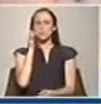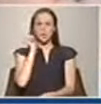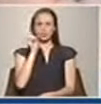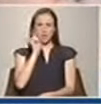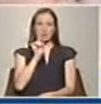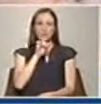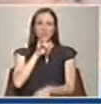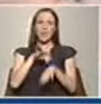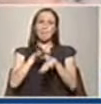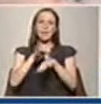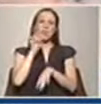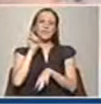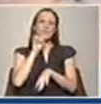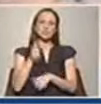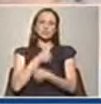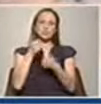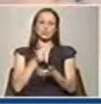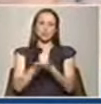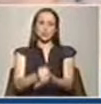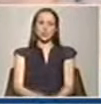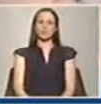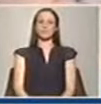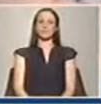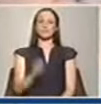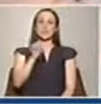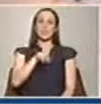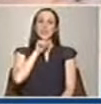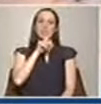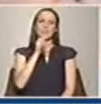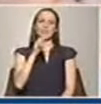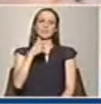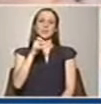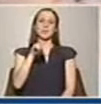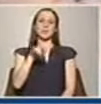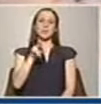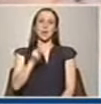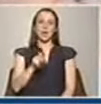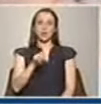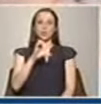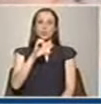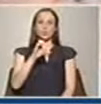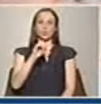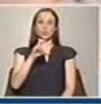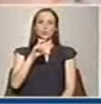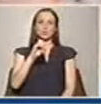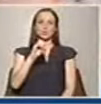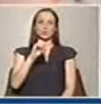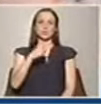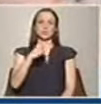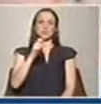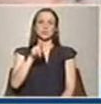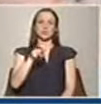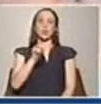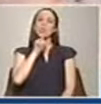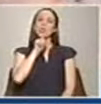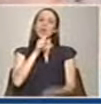ajudam a pele a defender-se, isso? Sim, têm vitaminas e têm caroteno que protegem de alguma forma as queimaduras